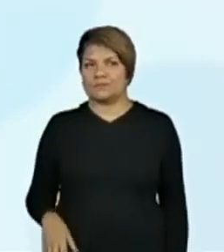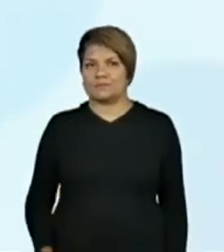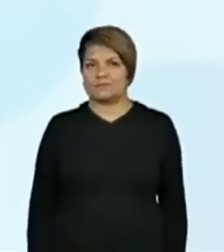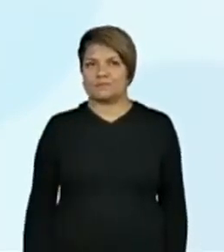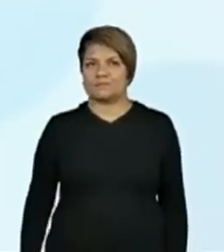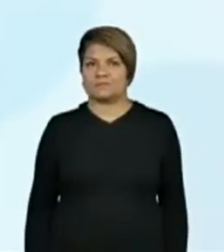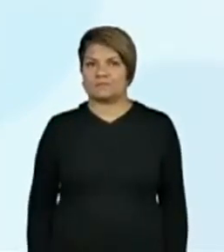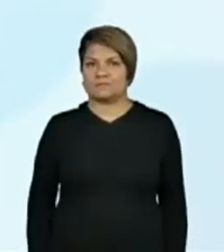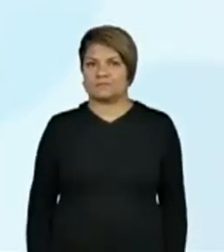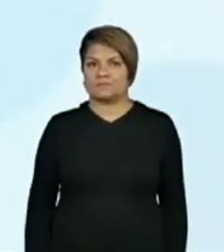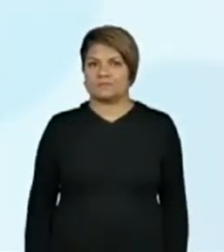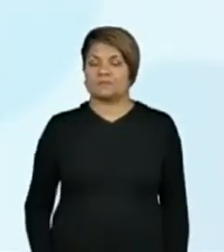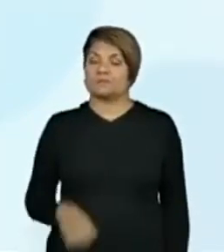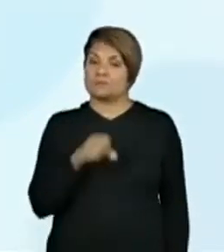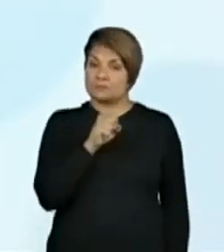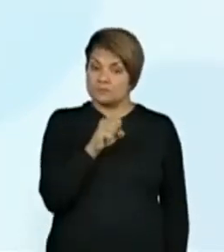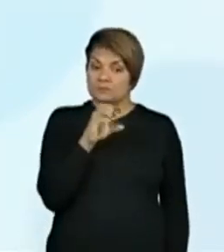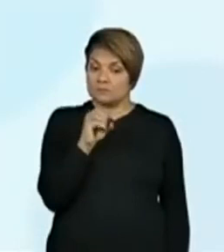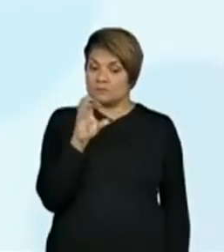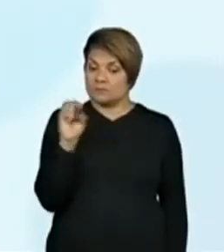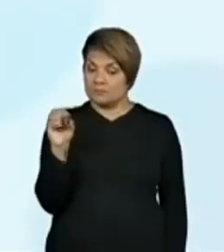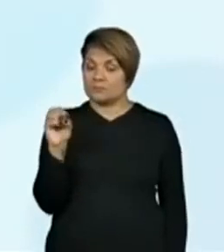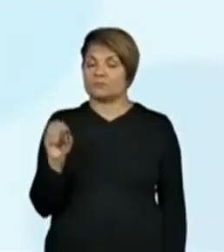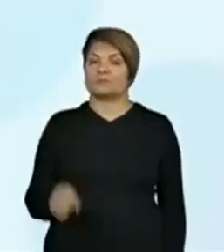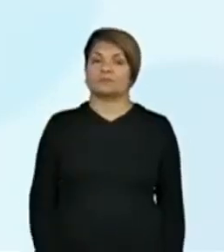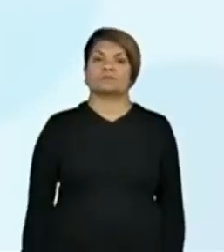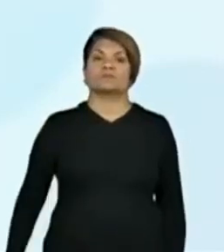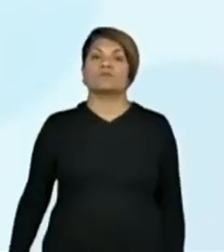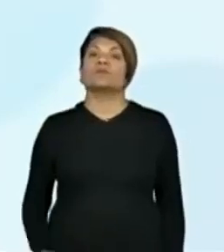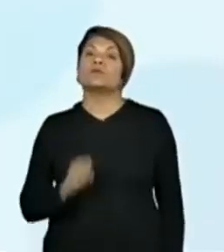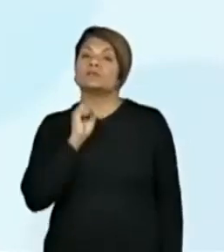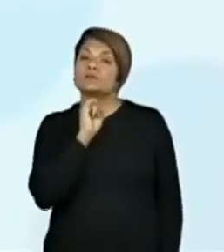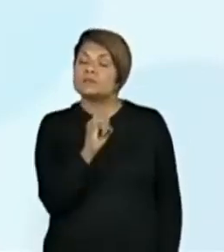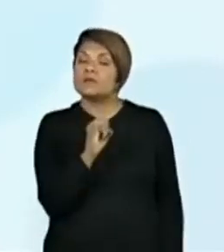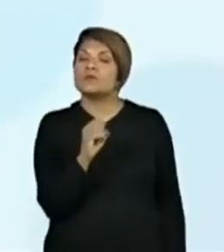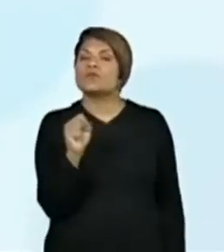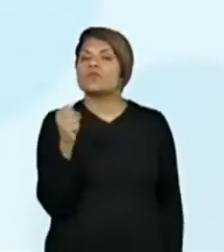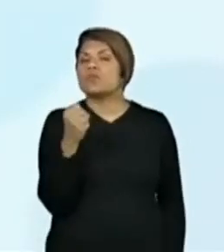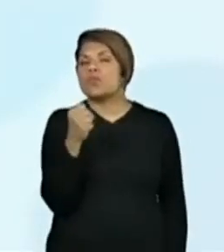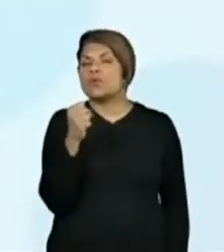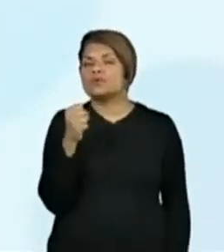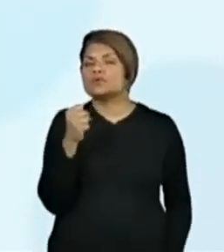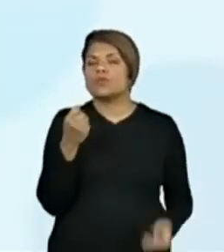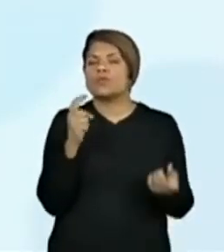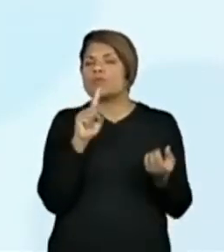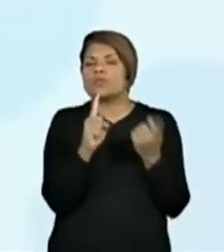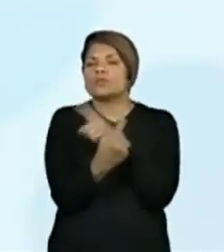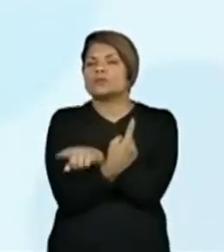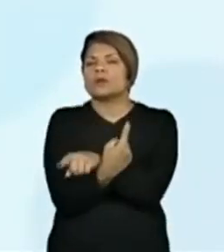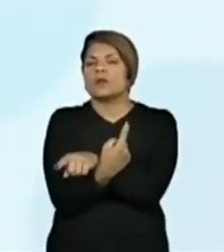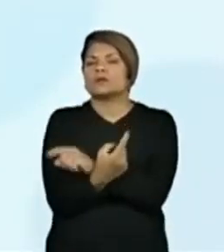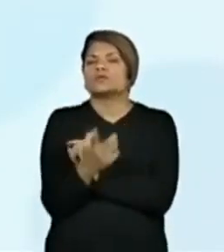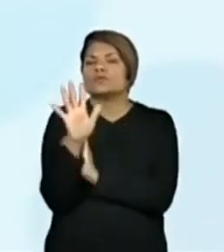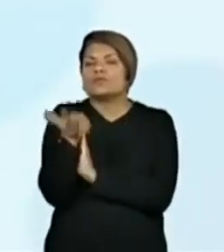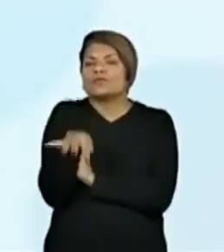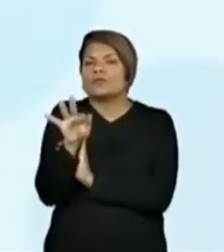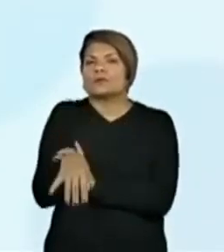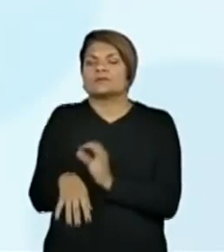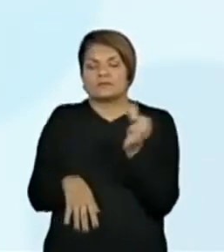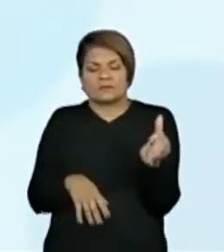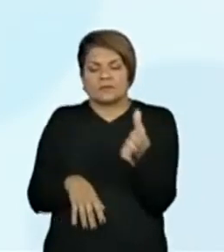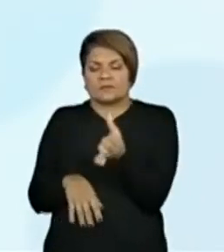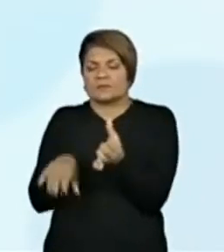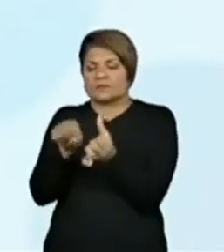Ele vale 800. Se eu tivesse colocado o 8 lá no final, depois do 66,